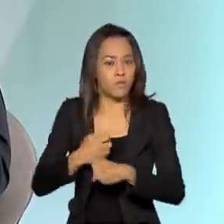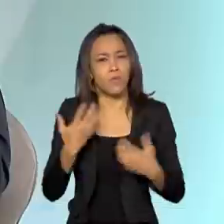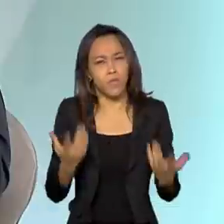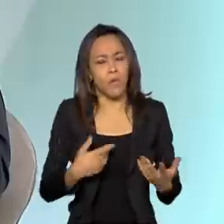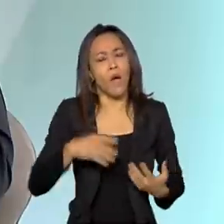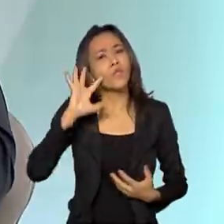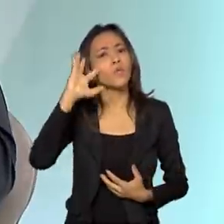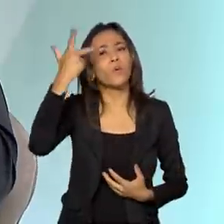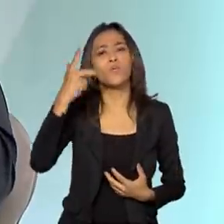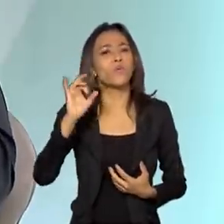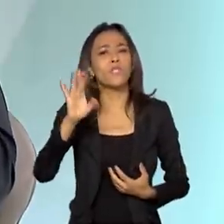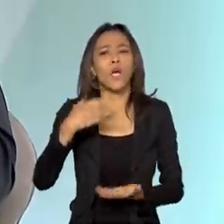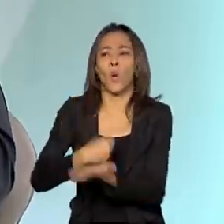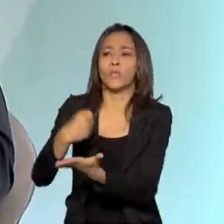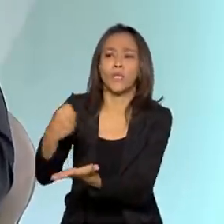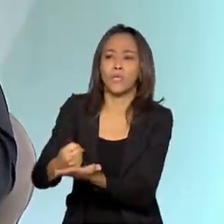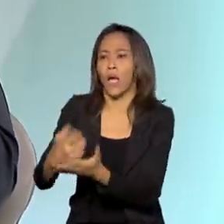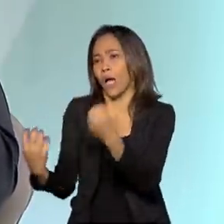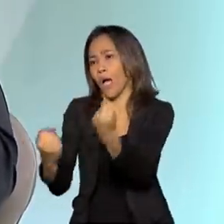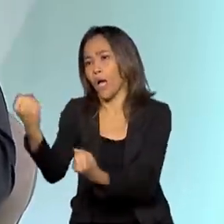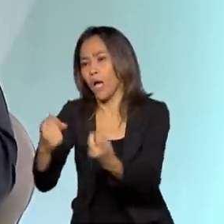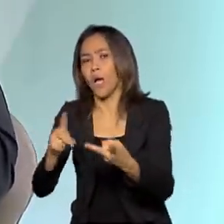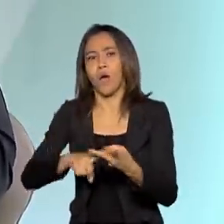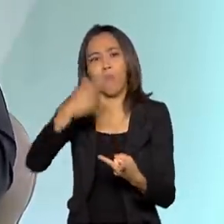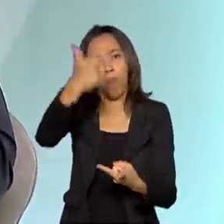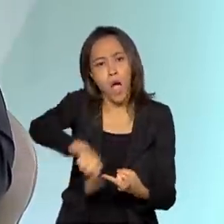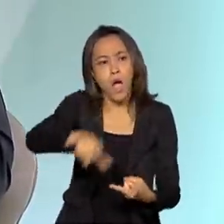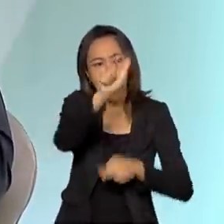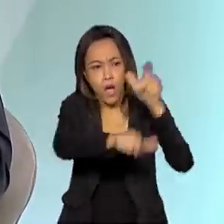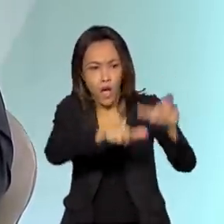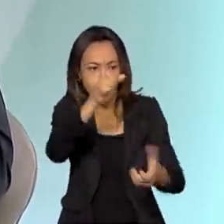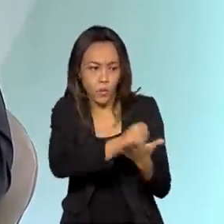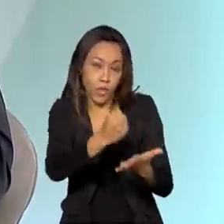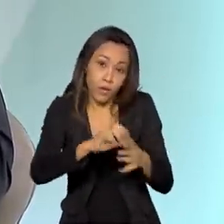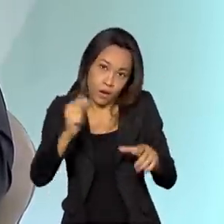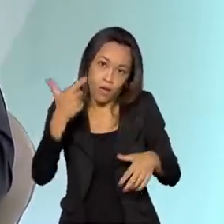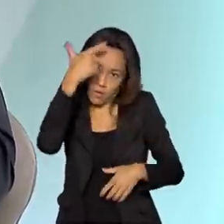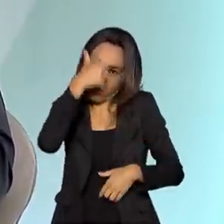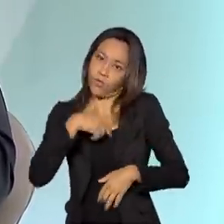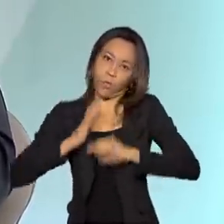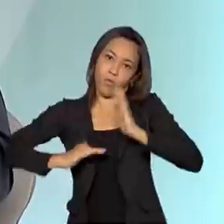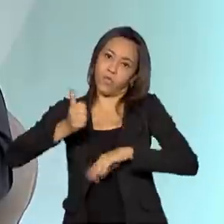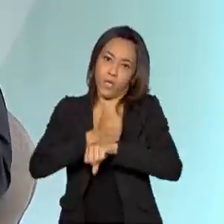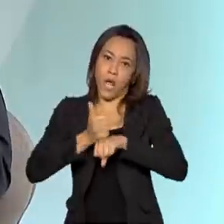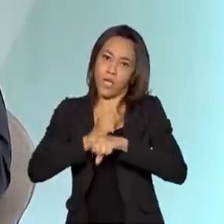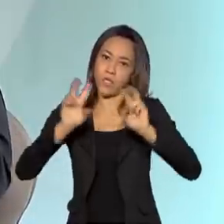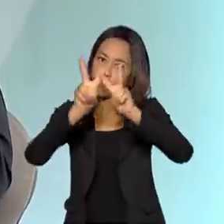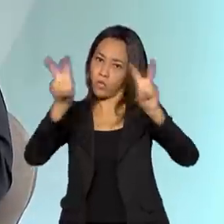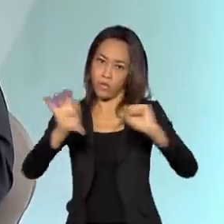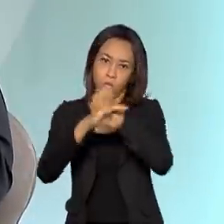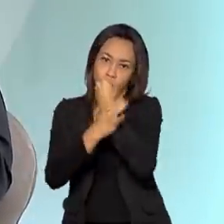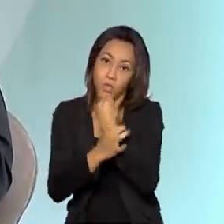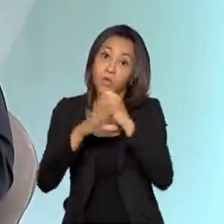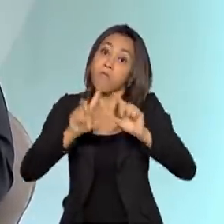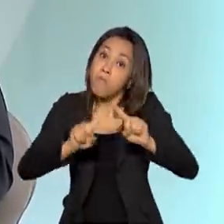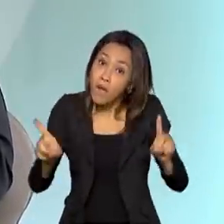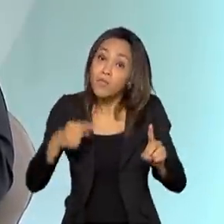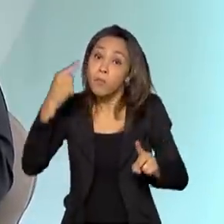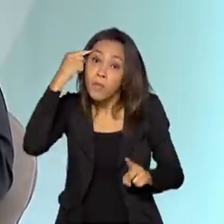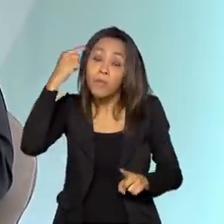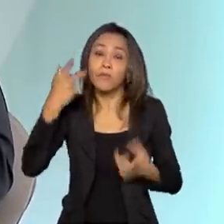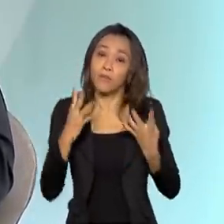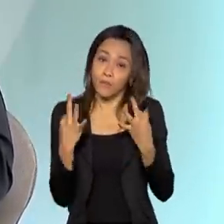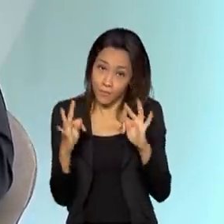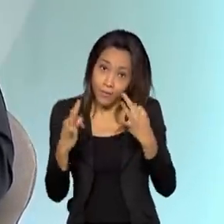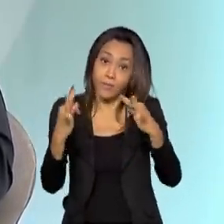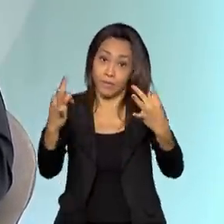pode ser apenas contratar mais viaturas, aumentar o efeito próprio, que eu não sou especialista em segurança pública. Mas eu imagino que a tecnologia pode,